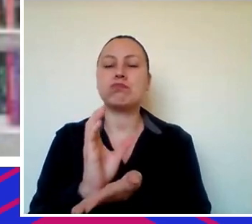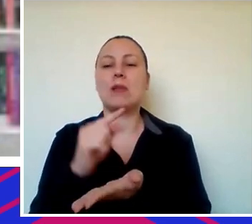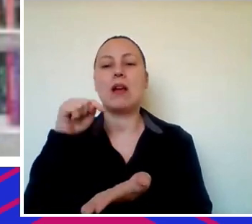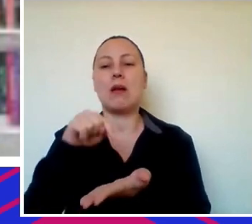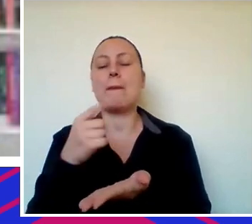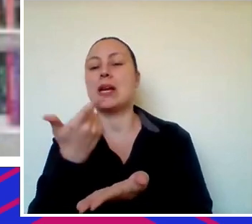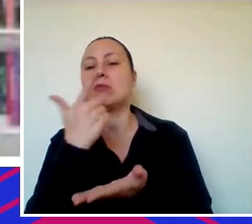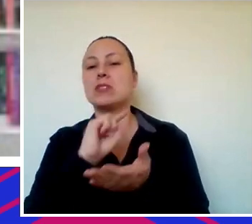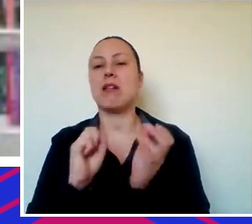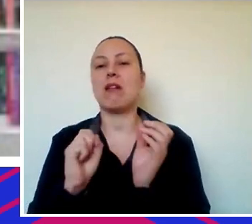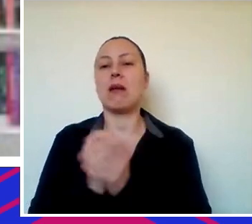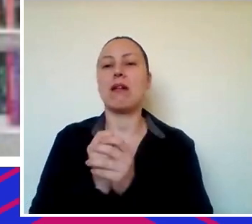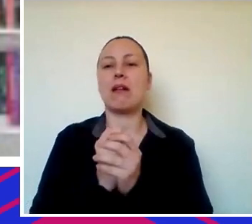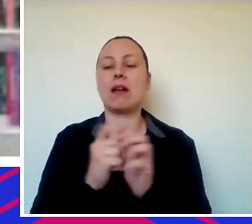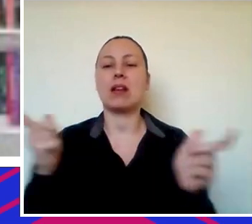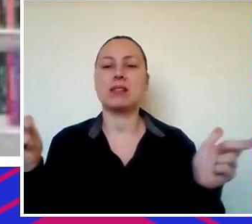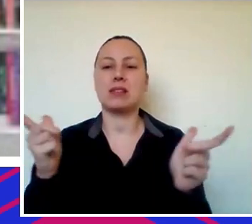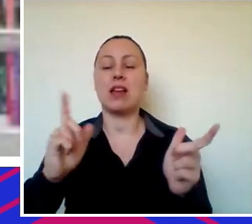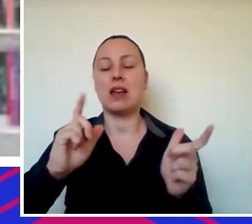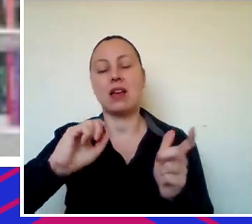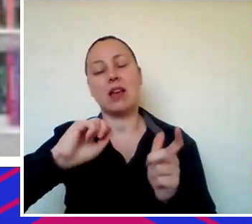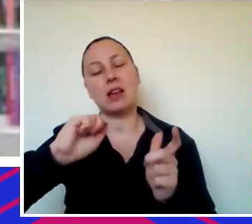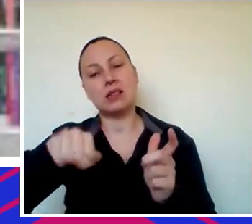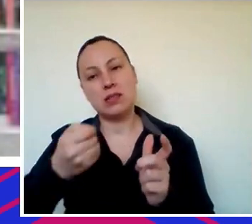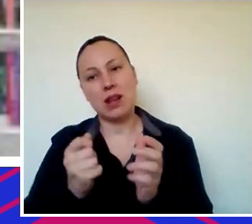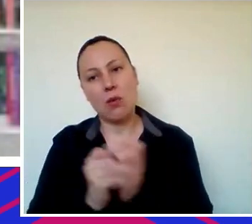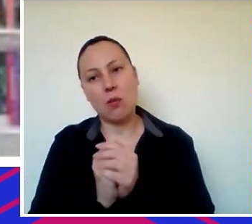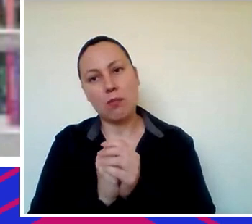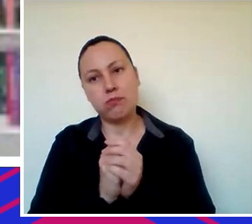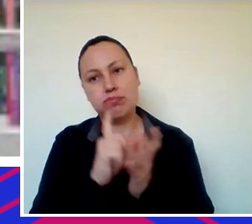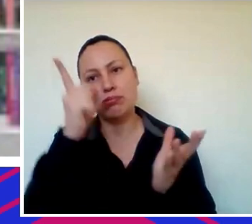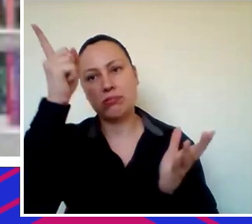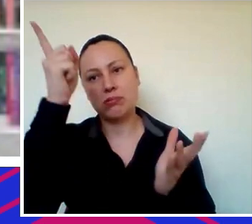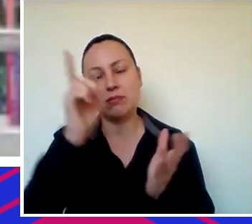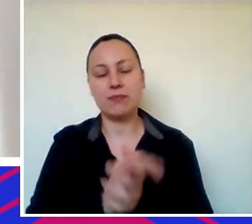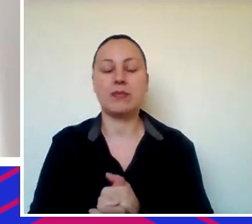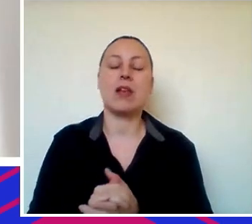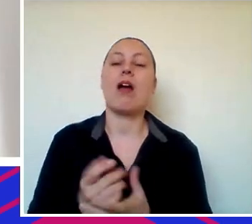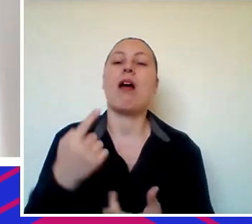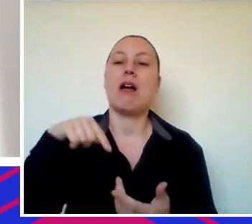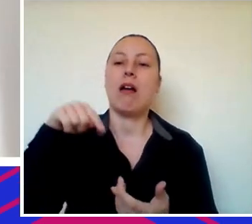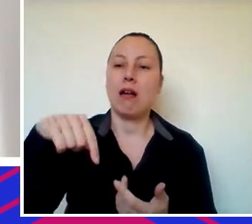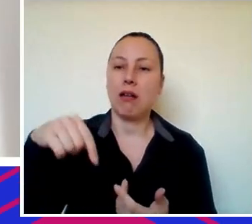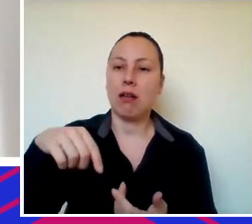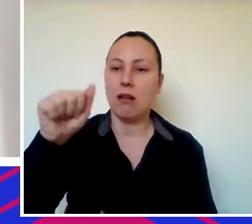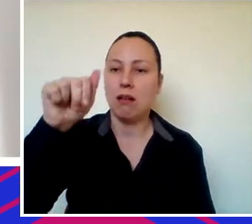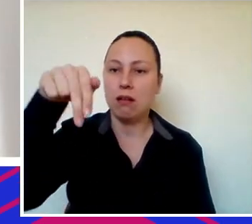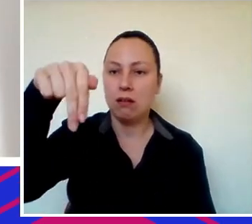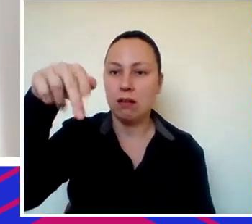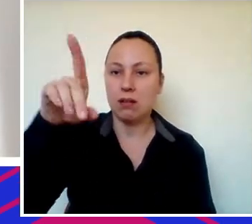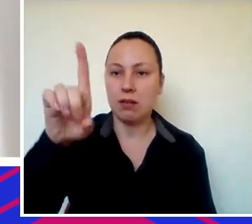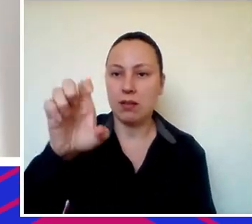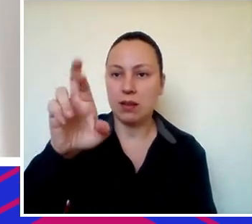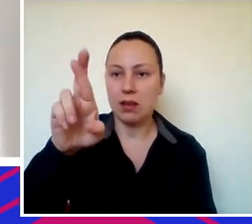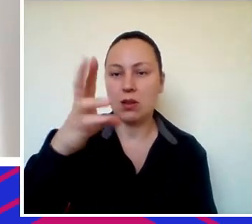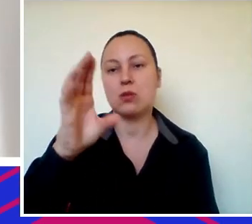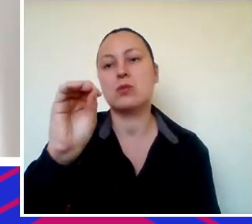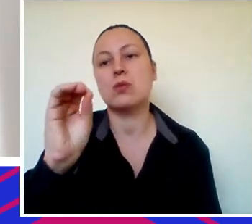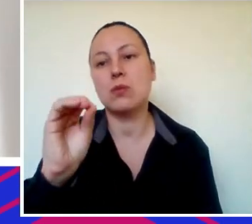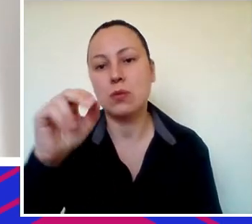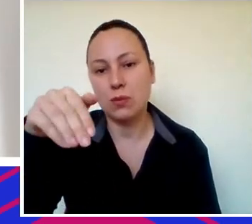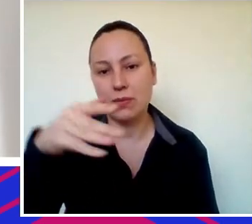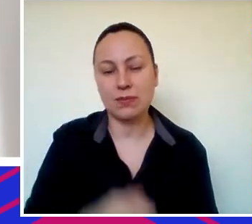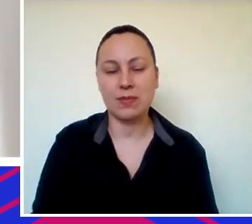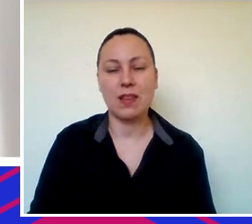no mundo inteiro. É um painel super bacana aqui com o Anderson, com o Bruno e com a Gabriela. Acho que a gente acertou muito